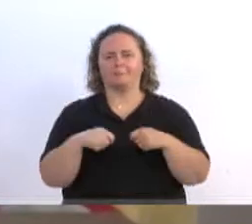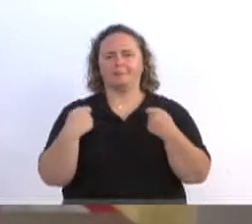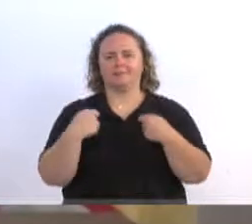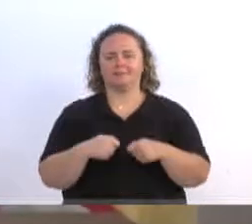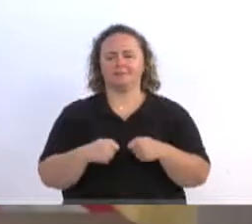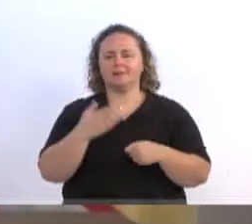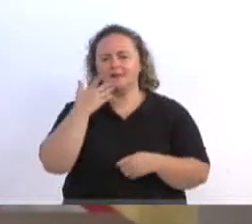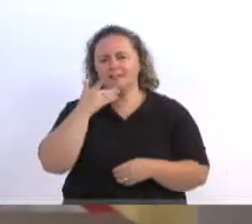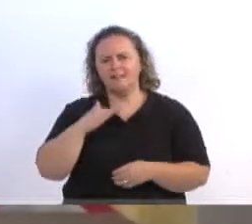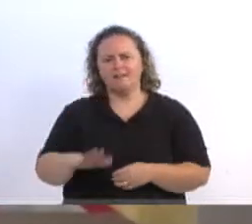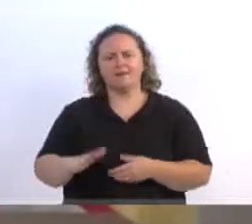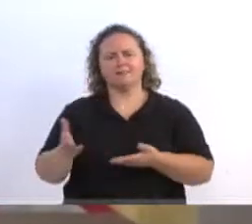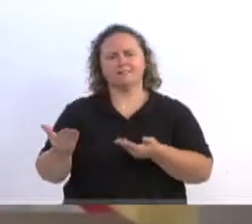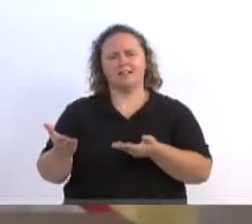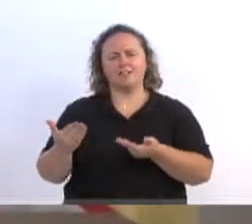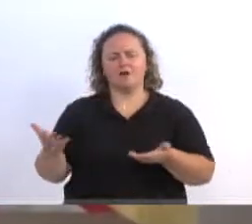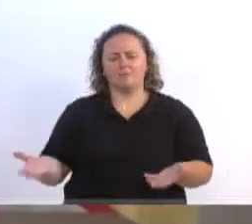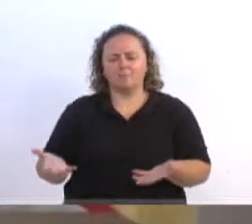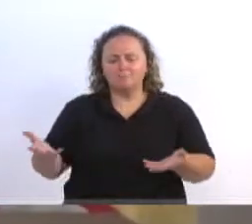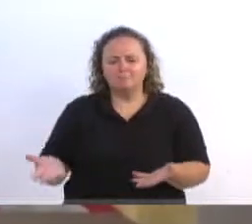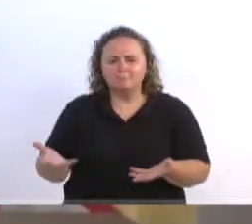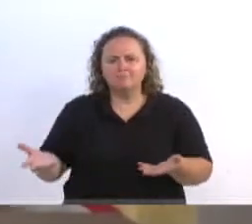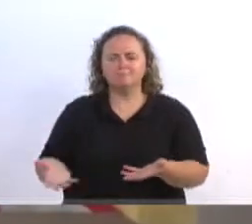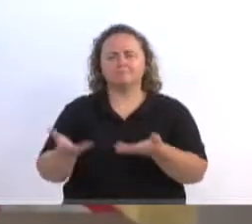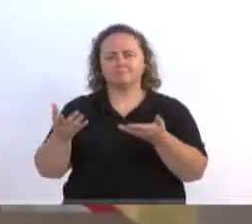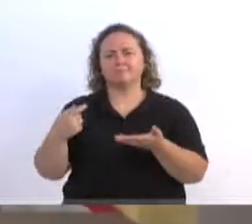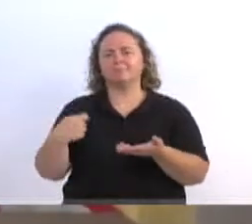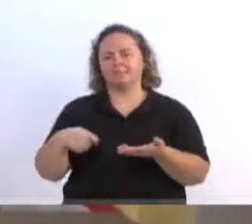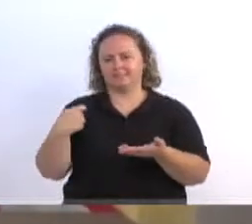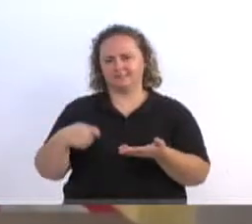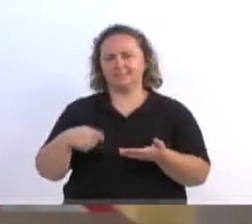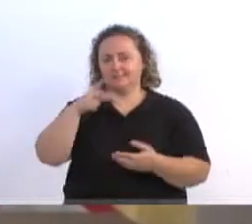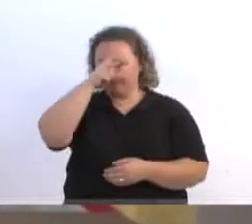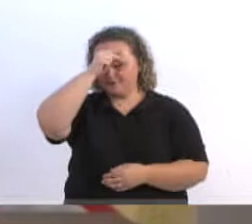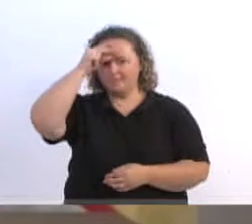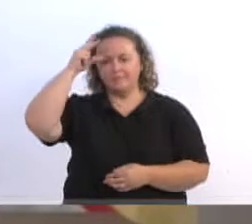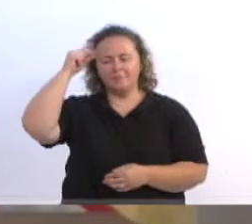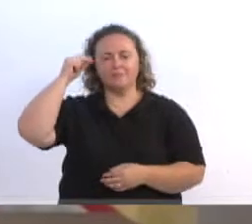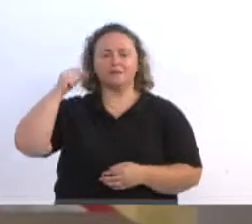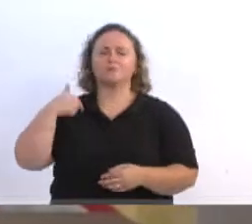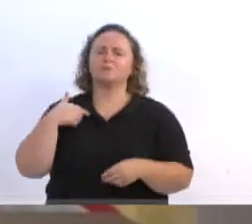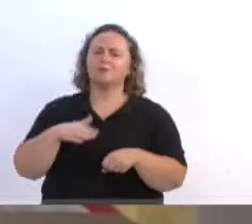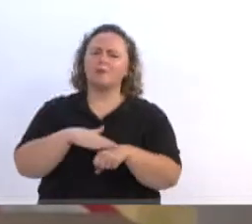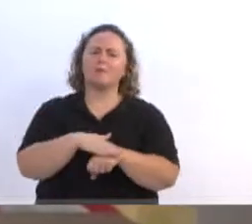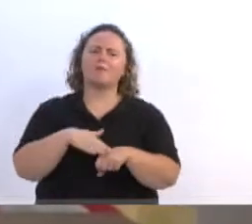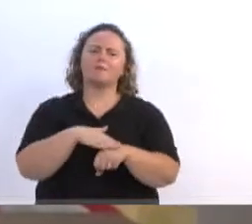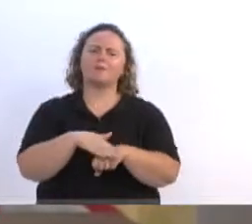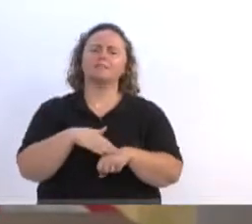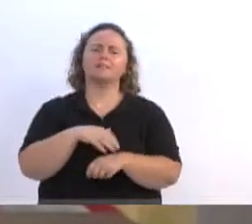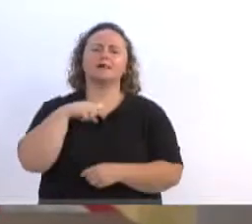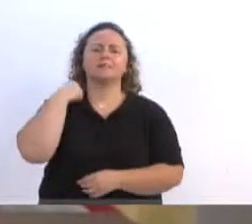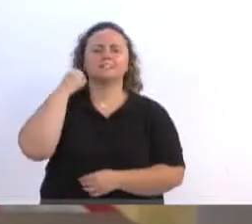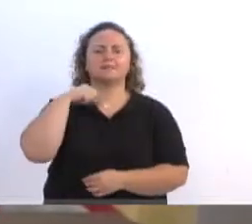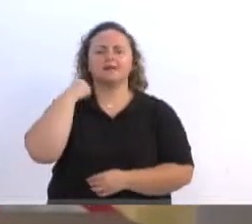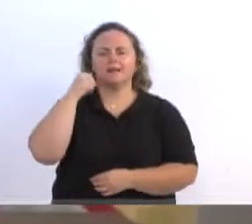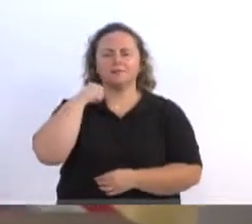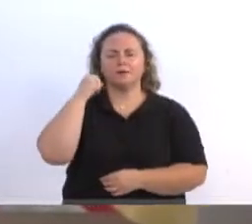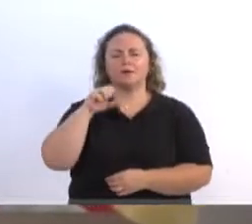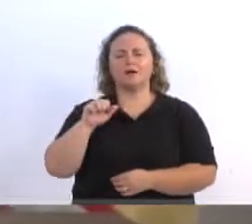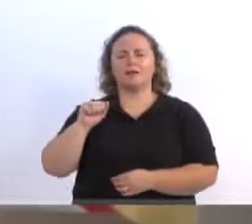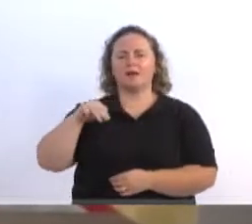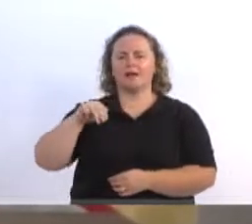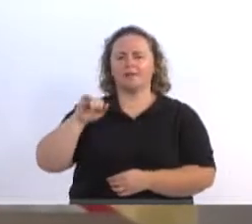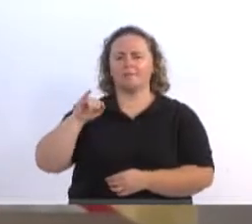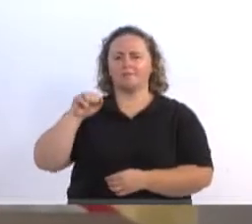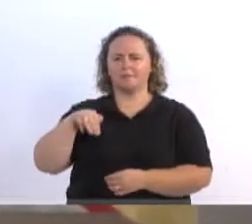essas crianças, e aqui fica o meu pedido, óbvio, ao poder público, conversei pessoalmente, tanto com o senador Espiridio Amin, quanto